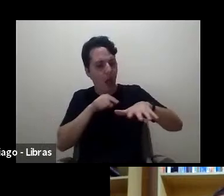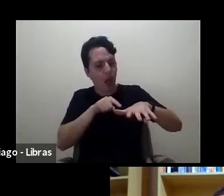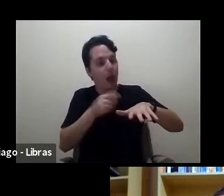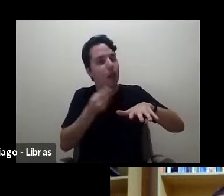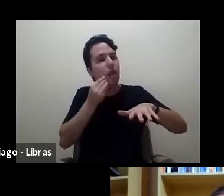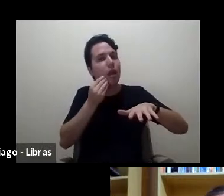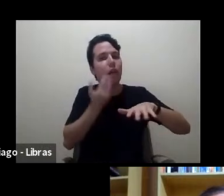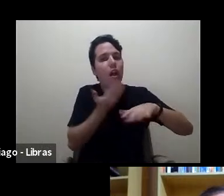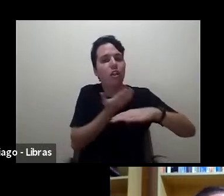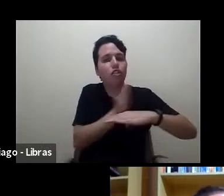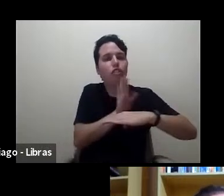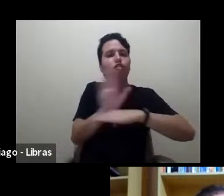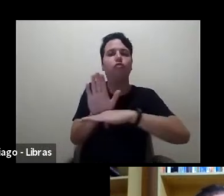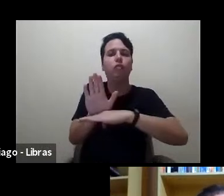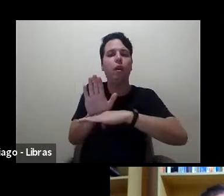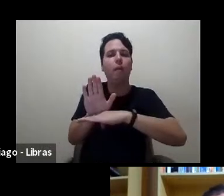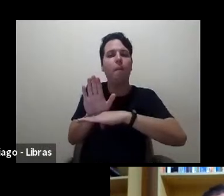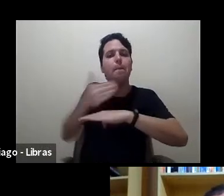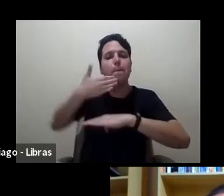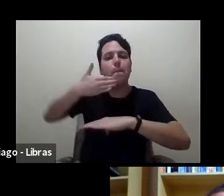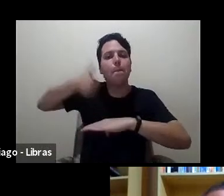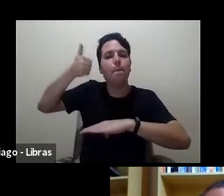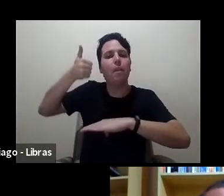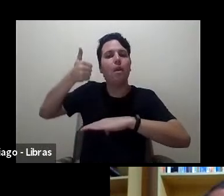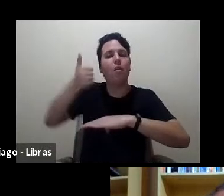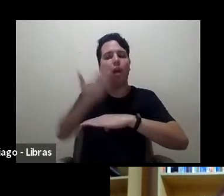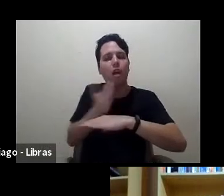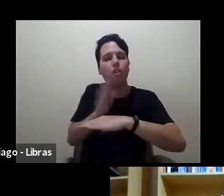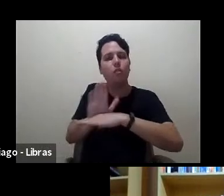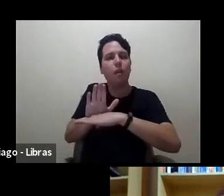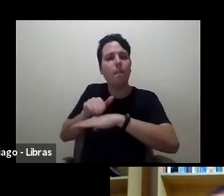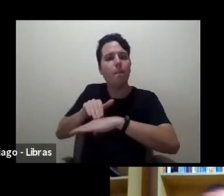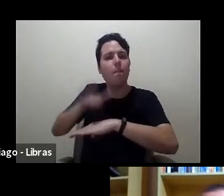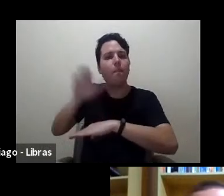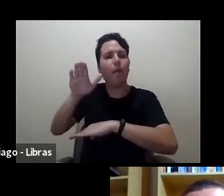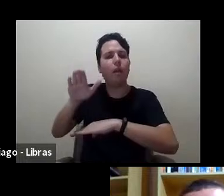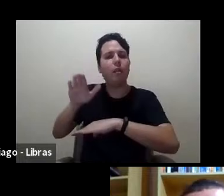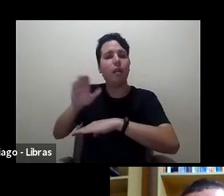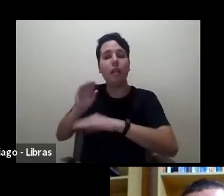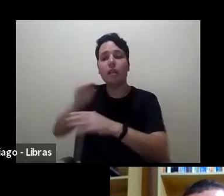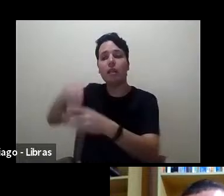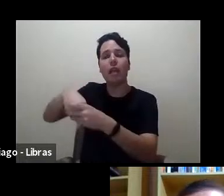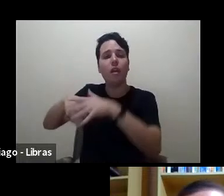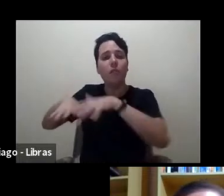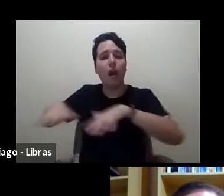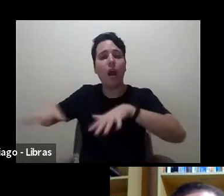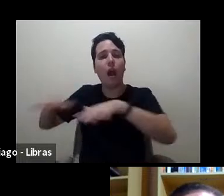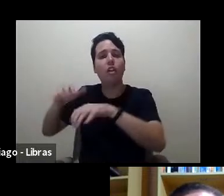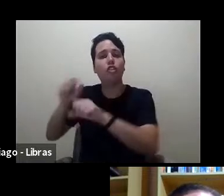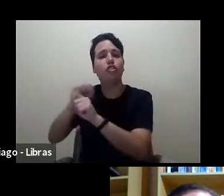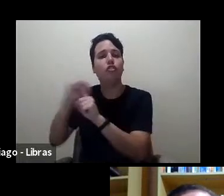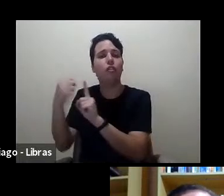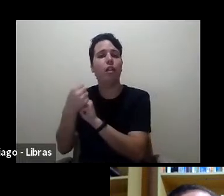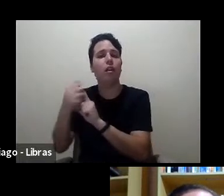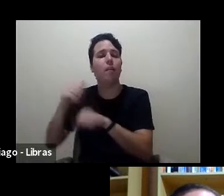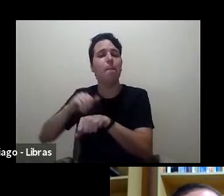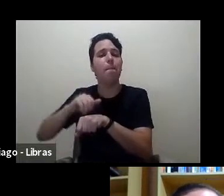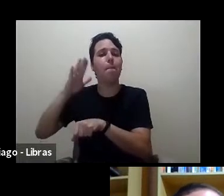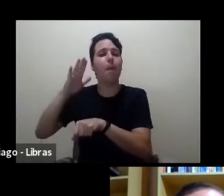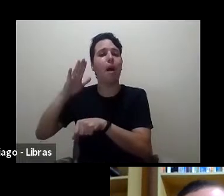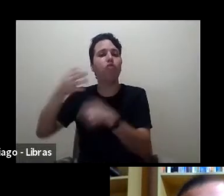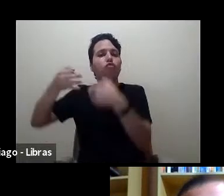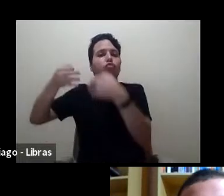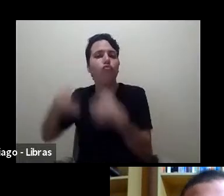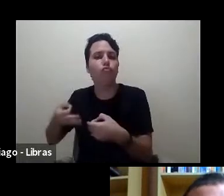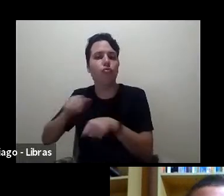mais na procura nas sociedades mais democráticas menos injustas